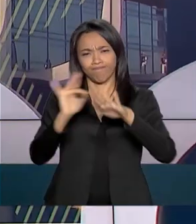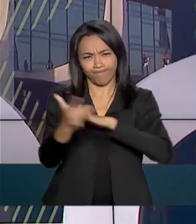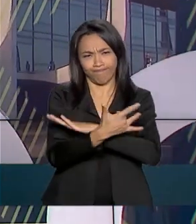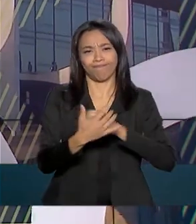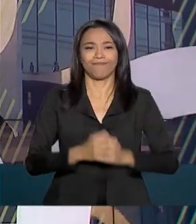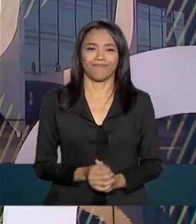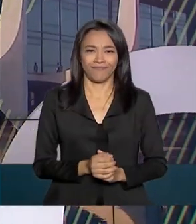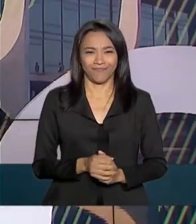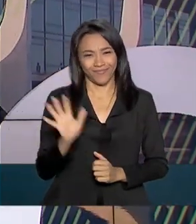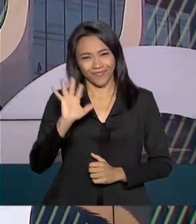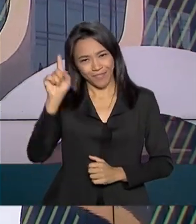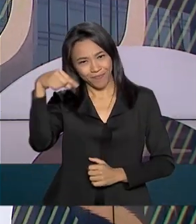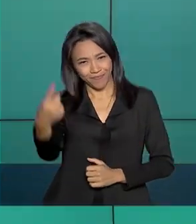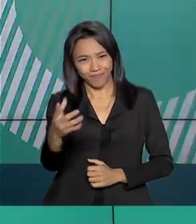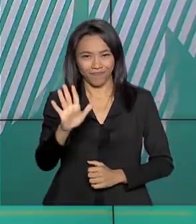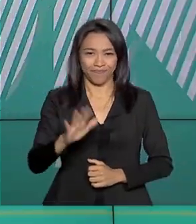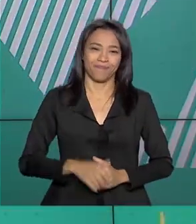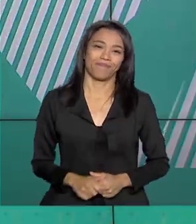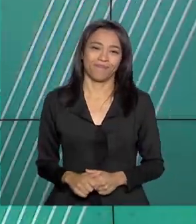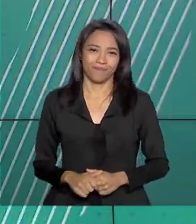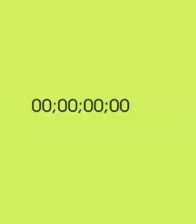redes sociais. Até a próxima!